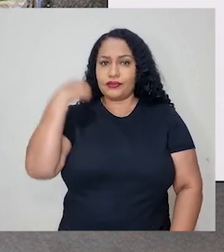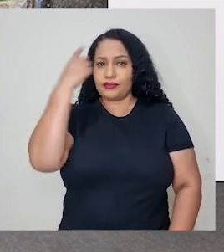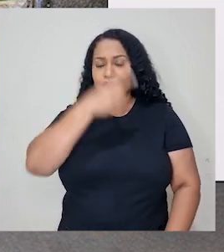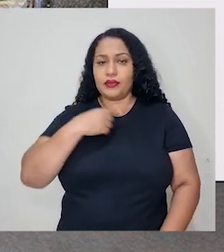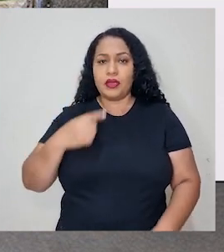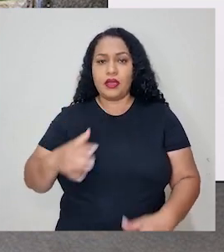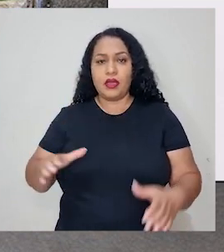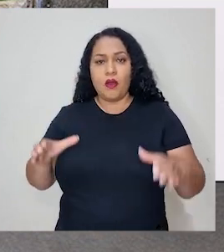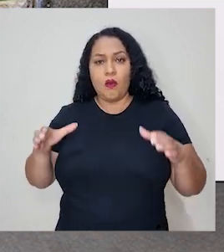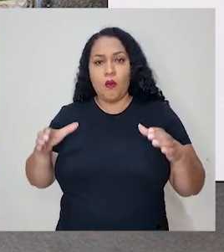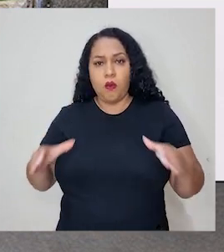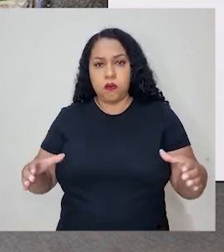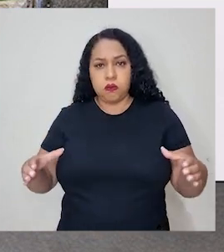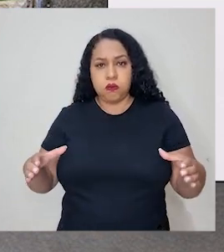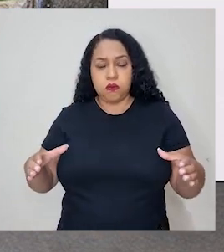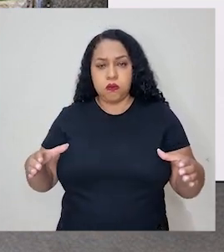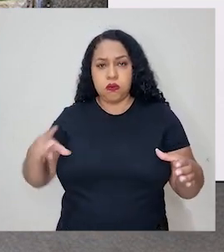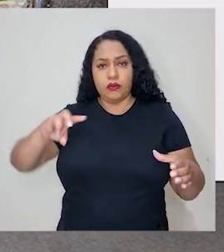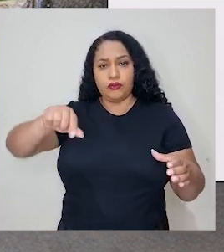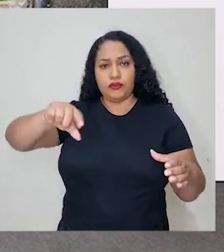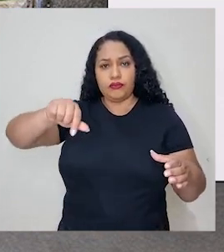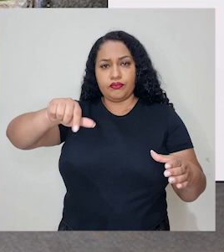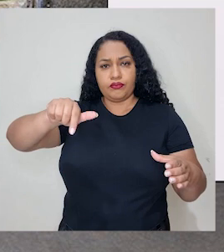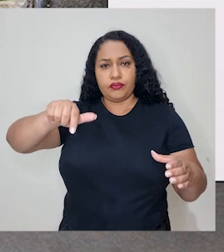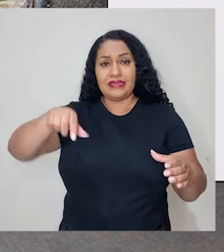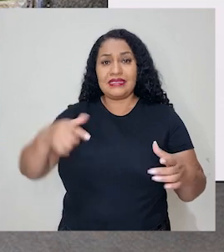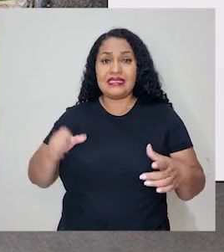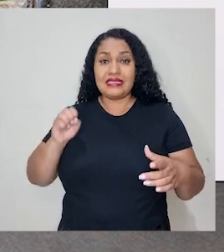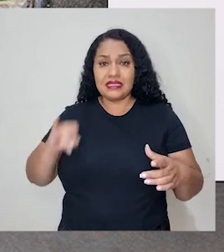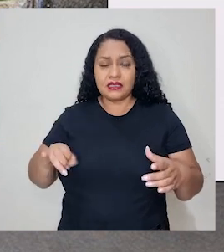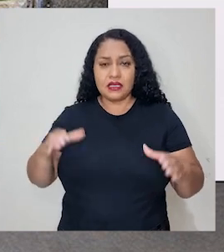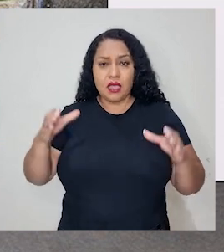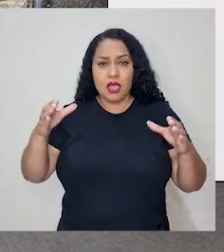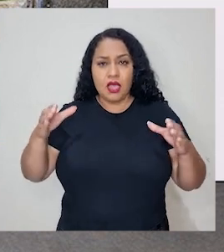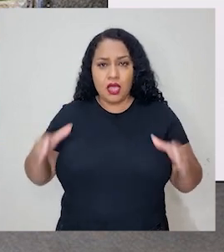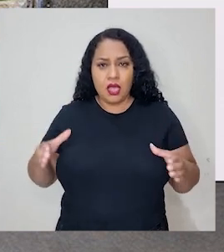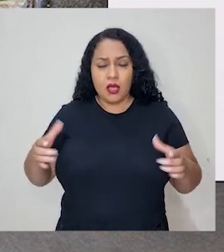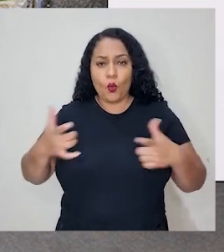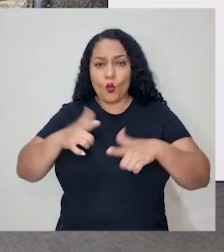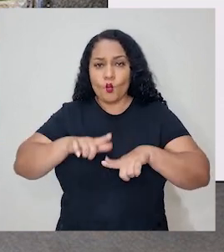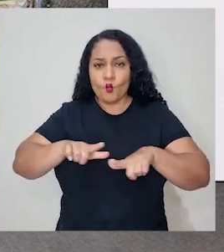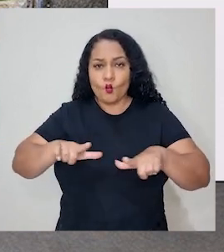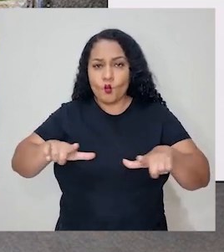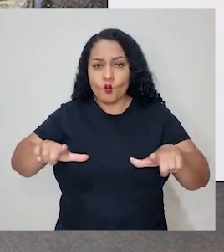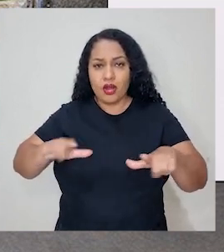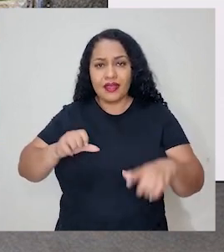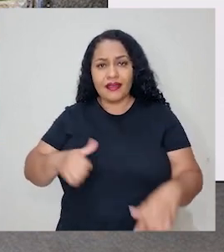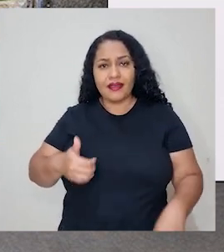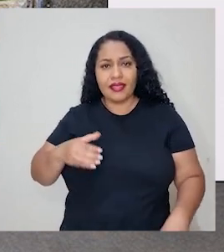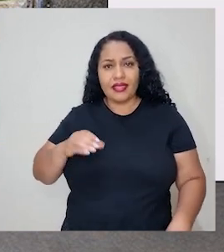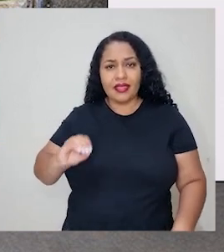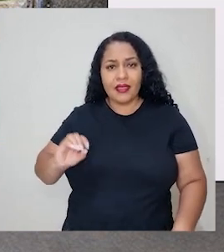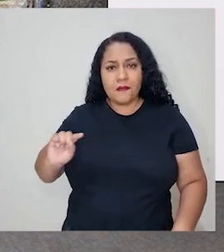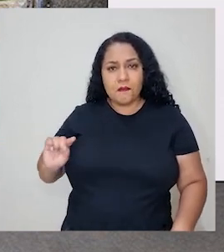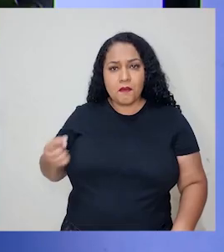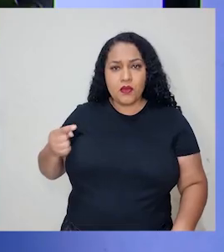estiver vazia, quantas horas a torneira leva para encher uma caixa de 10.000 litros?